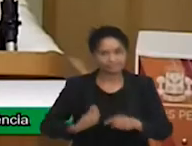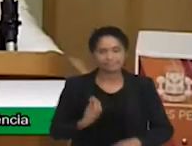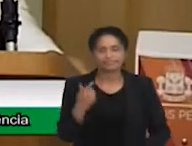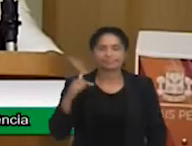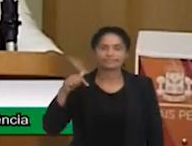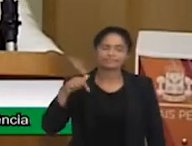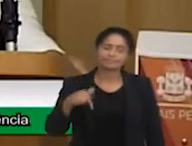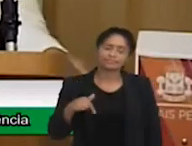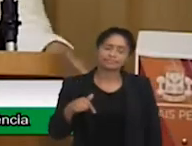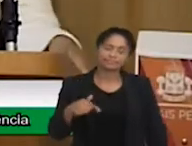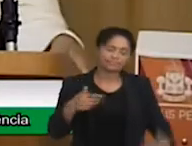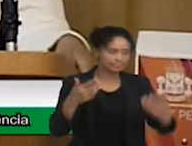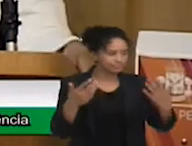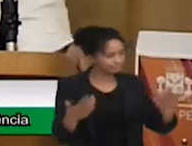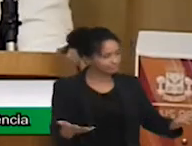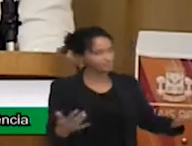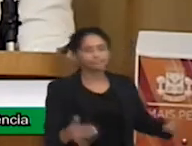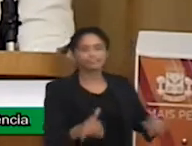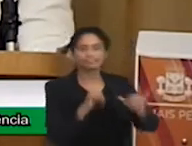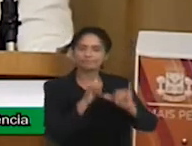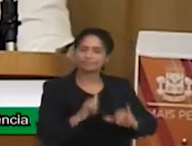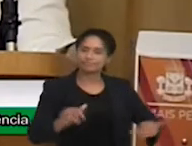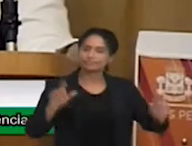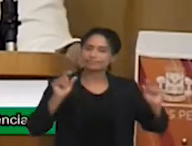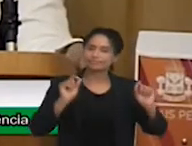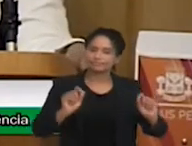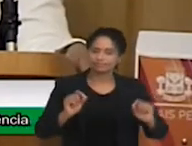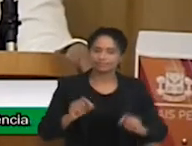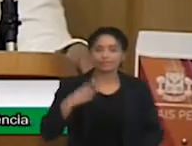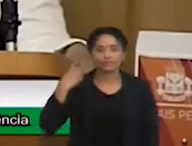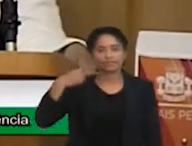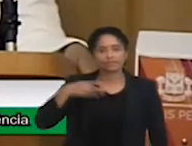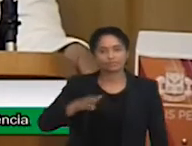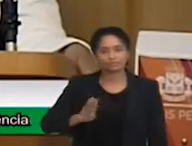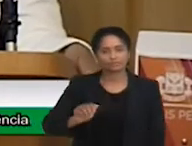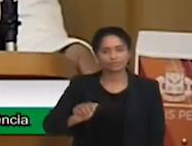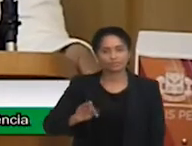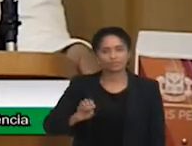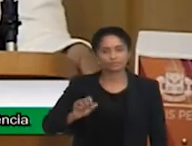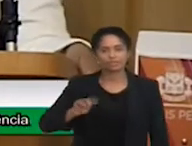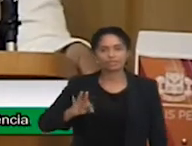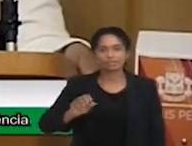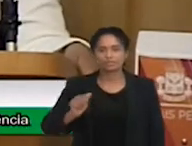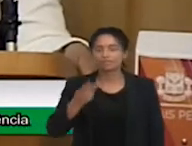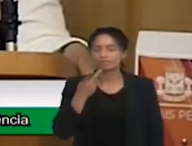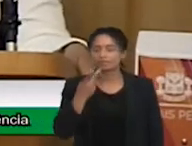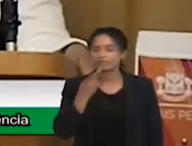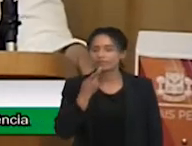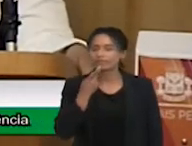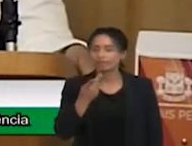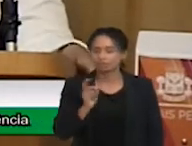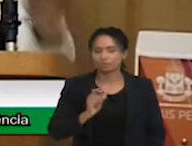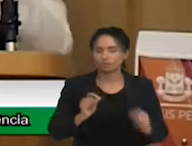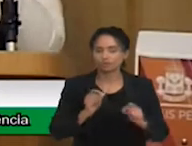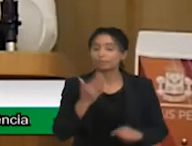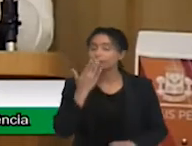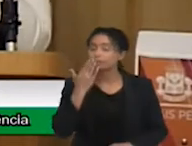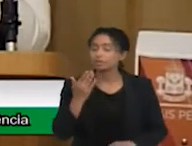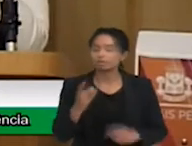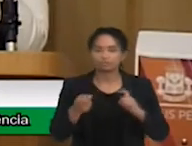fazer menção aqui, né, ao variador Batista, que solicitou essa audiência, ao secretário